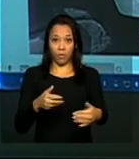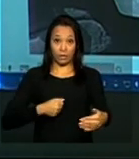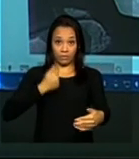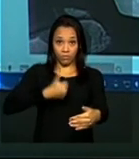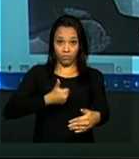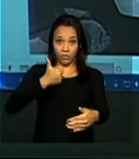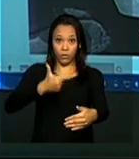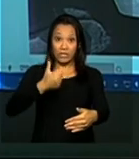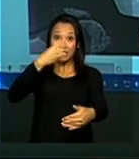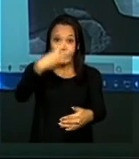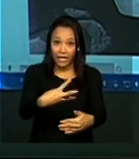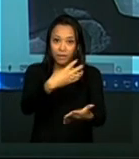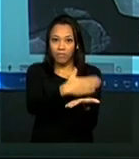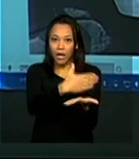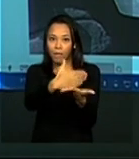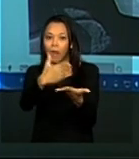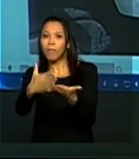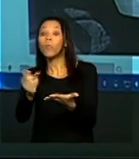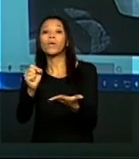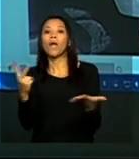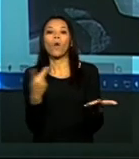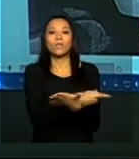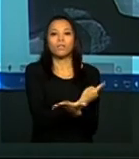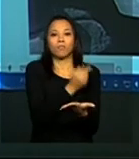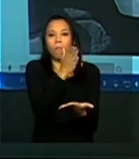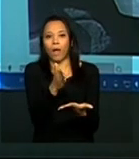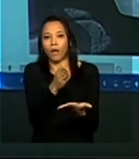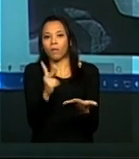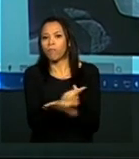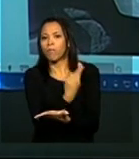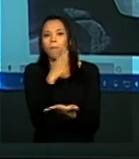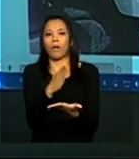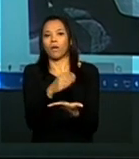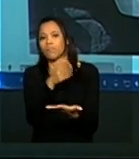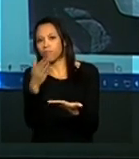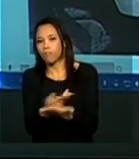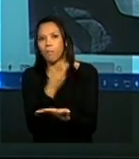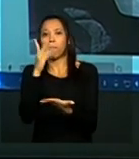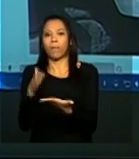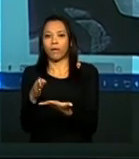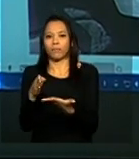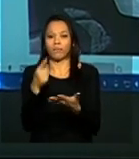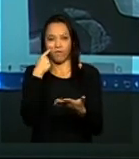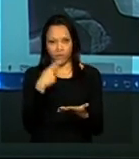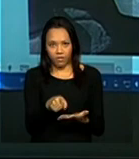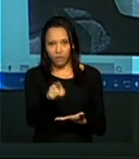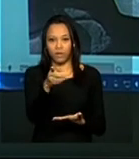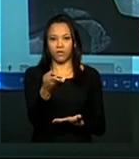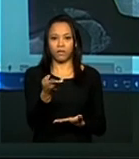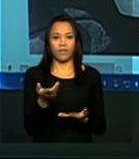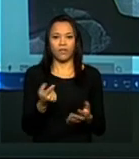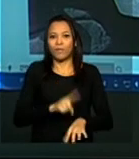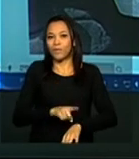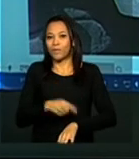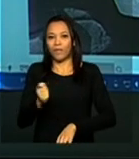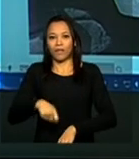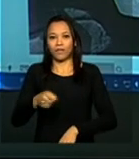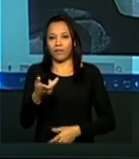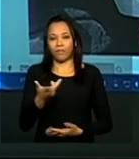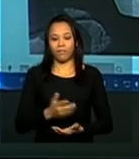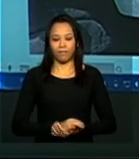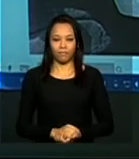e falando sobre os principais fatos. Põe um pouquinho, só para... A gente não tem tempo, mas...